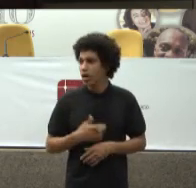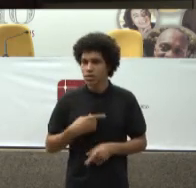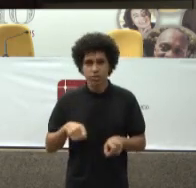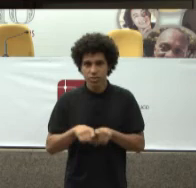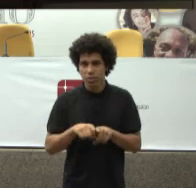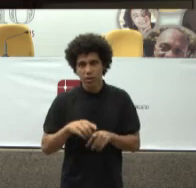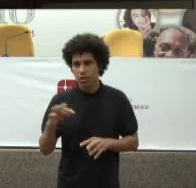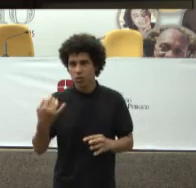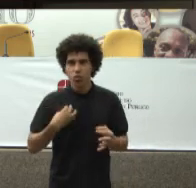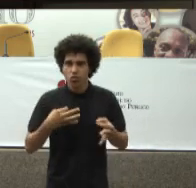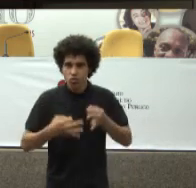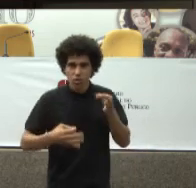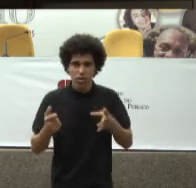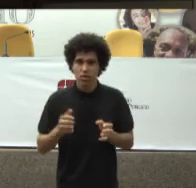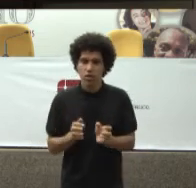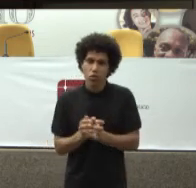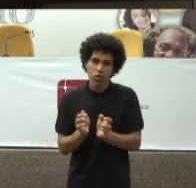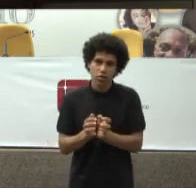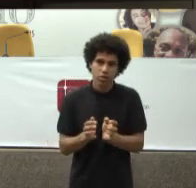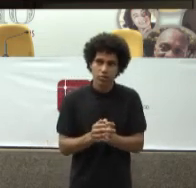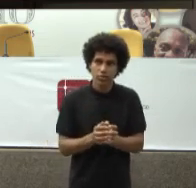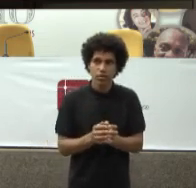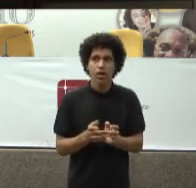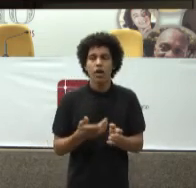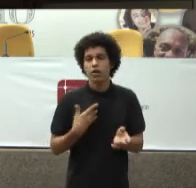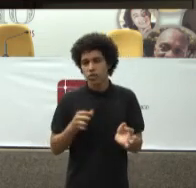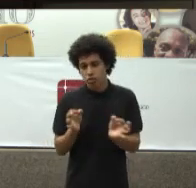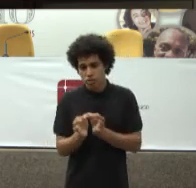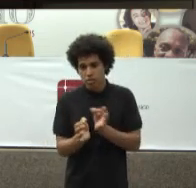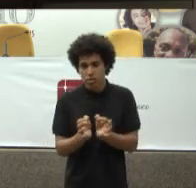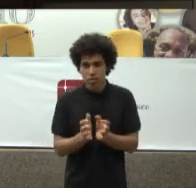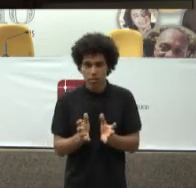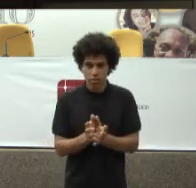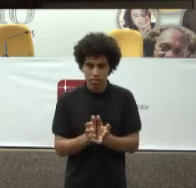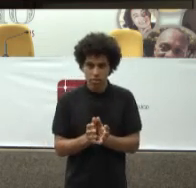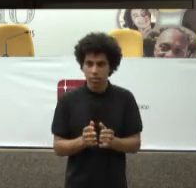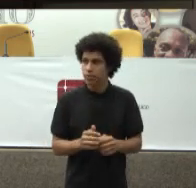Coletivo Quando necessário Quando a gente tem vários dados